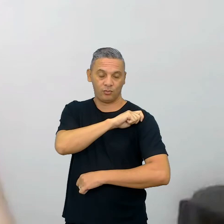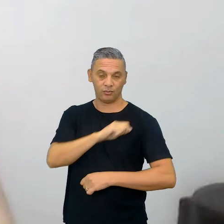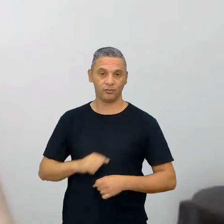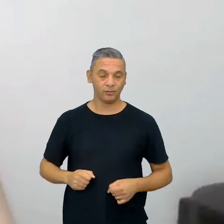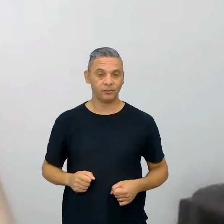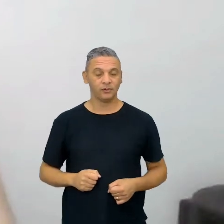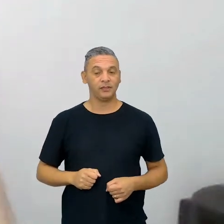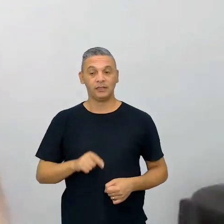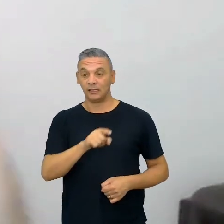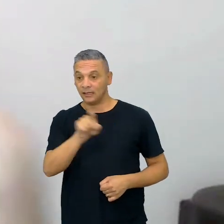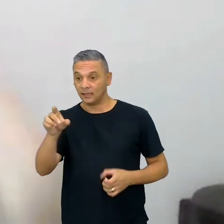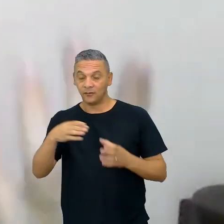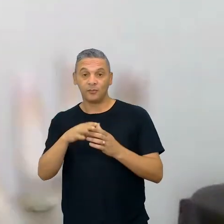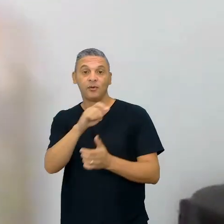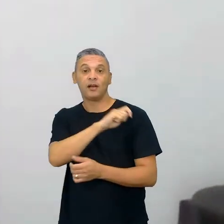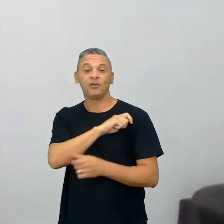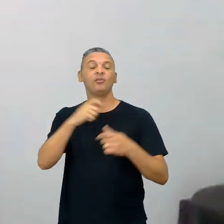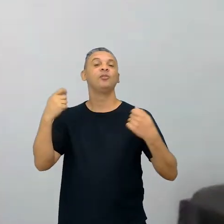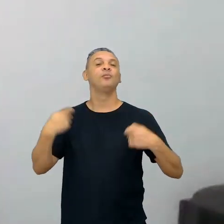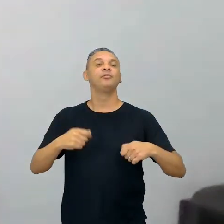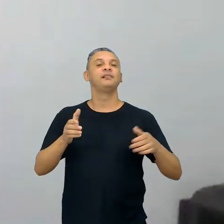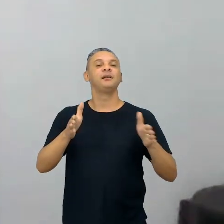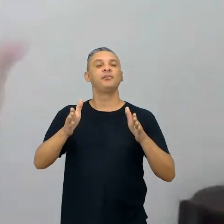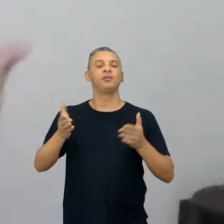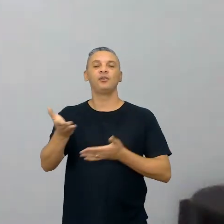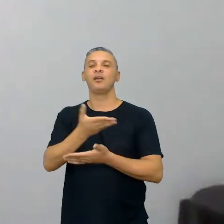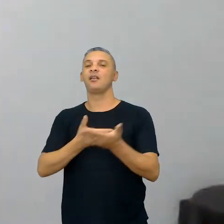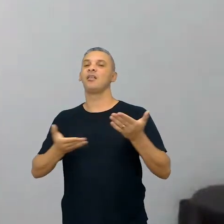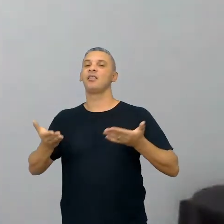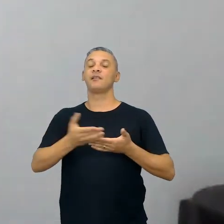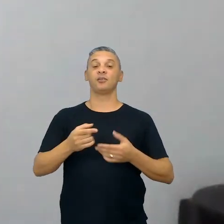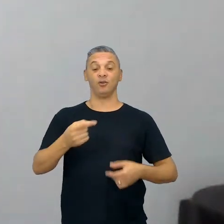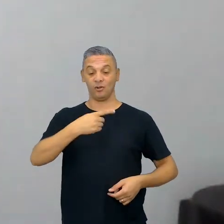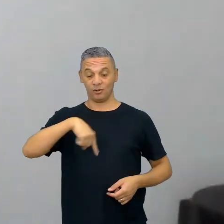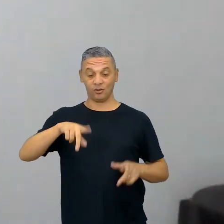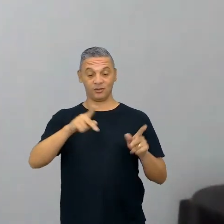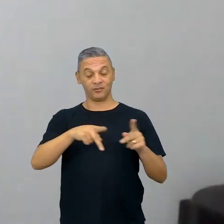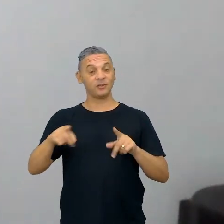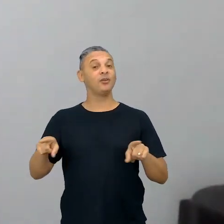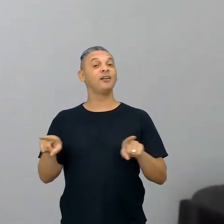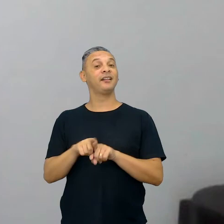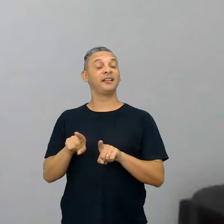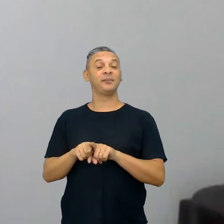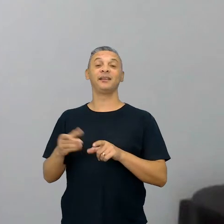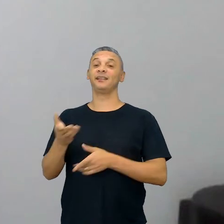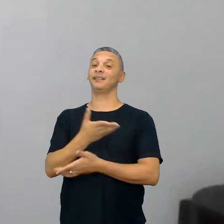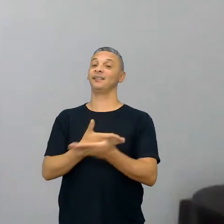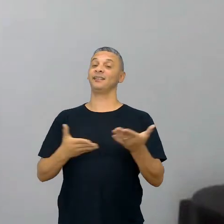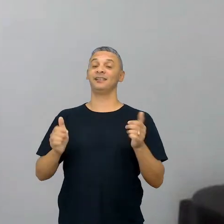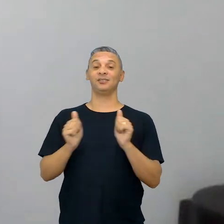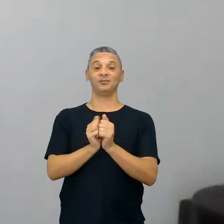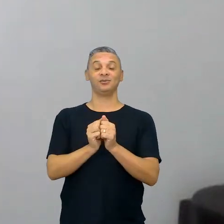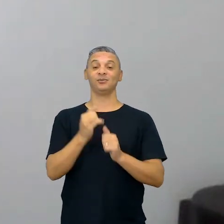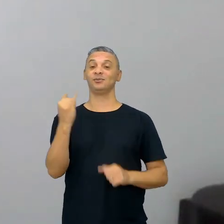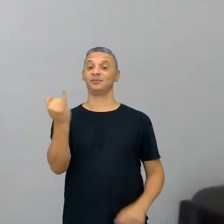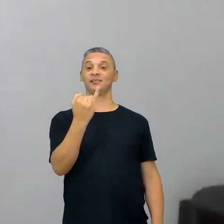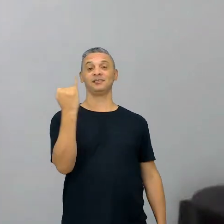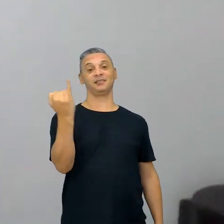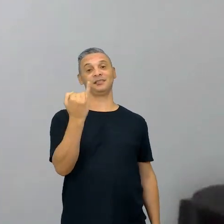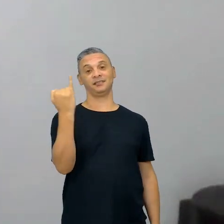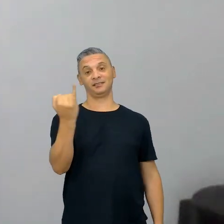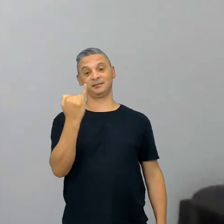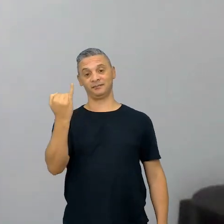acho que eles precisam ter esses momentos de interação e nós precisamos ter momentos de interação com os